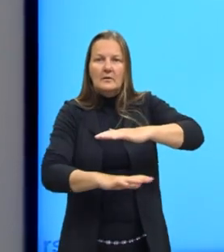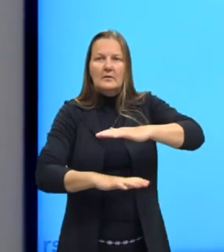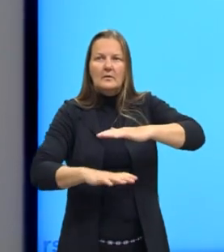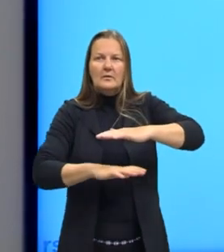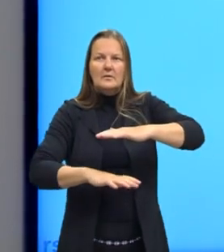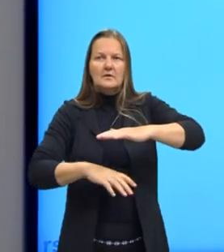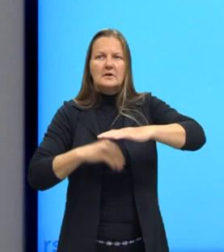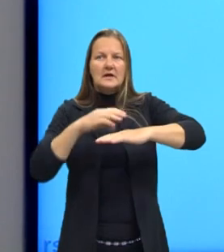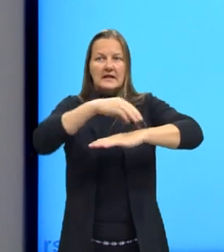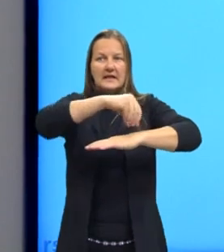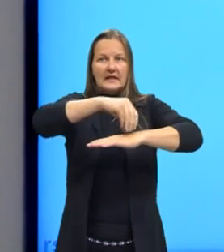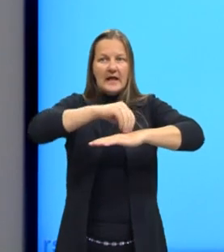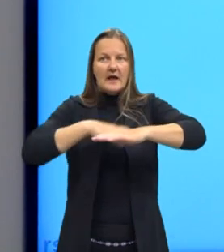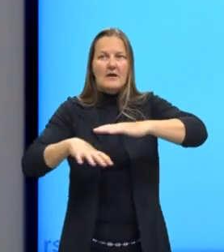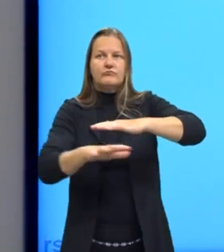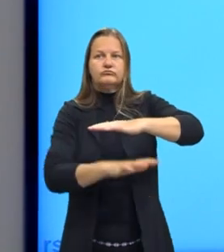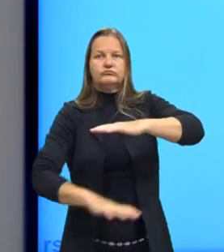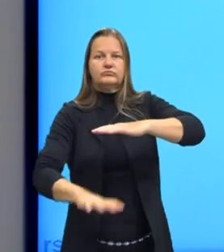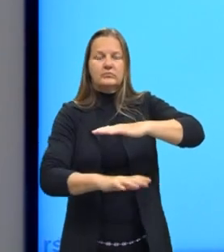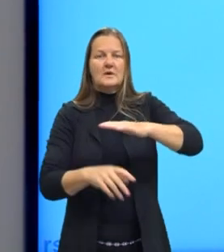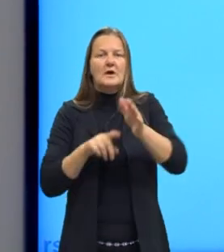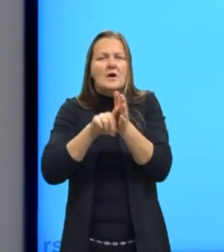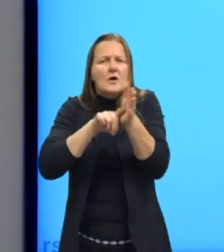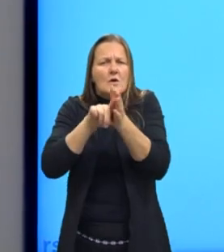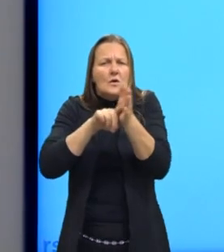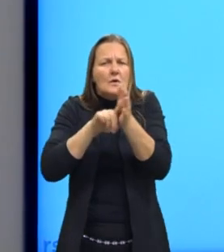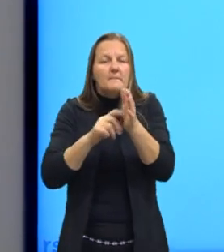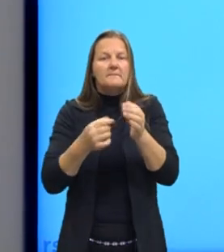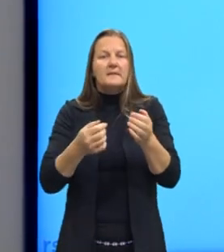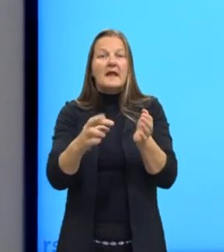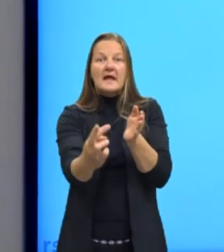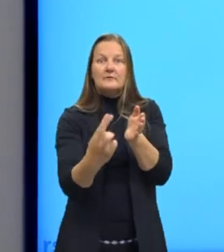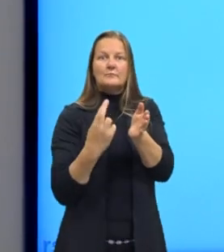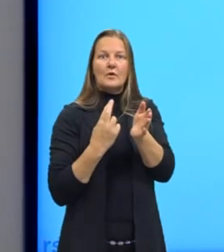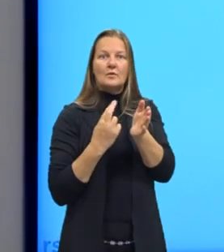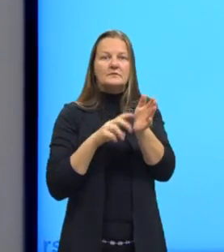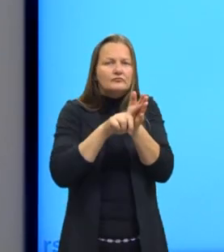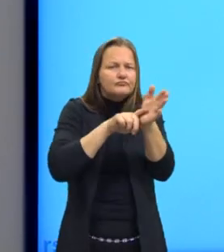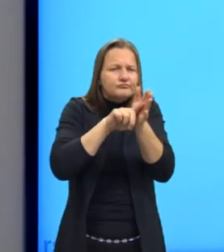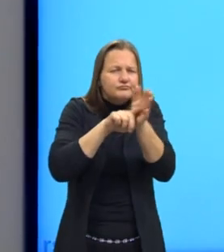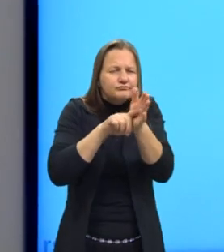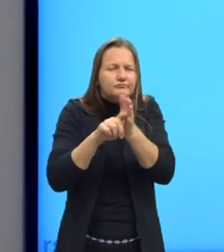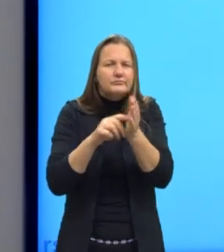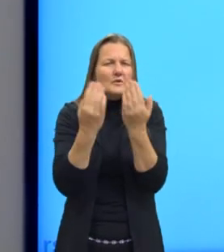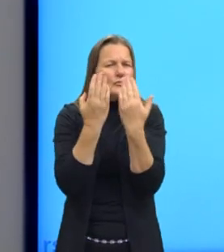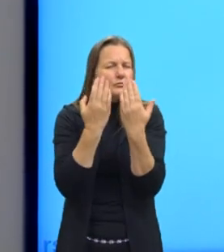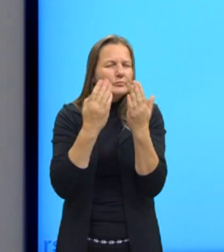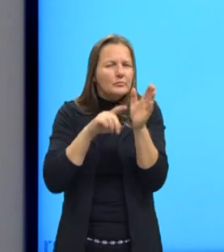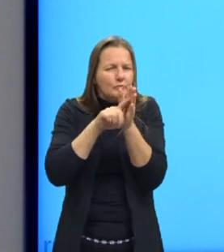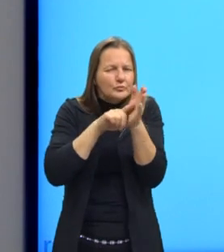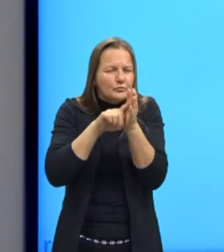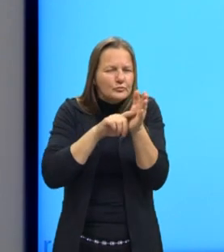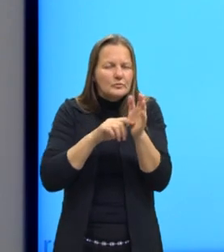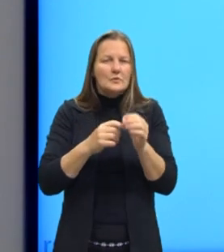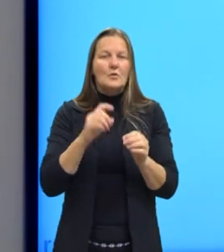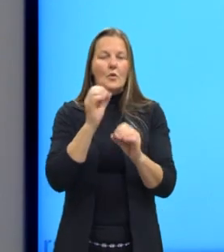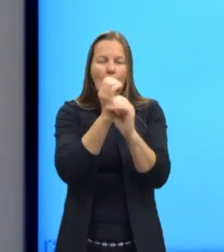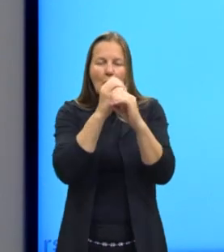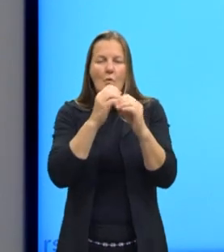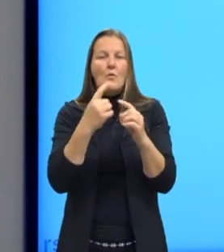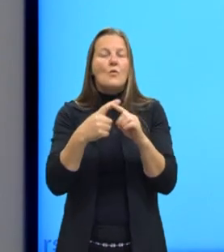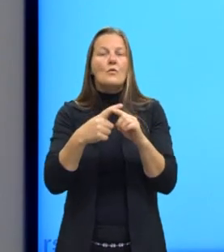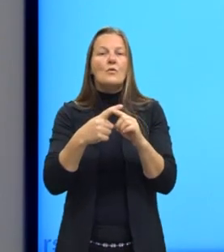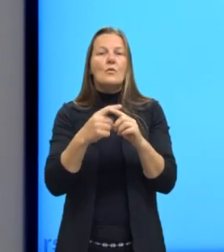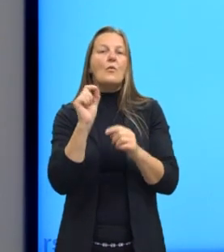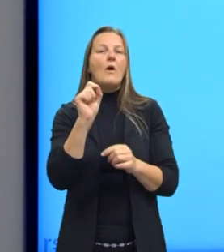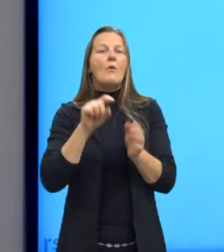encontrados das análises e a pergunta é o seguinte, o ambiente que necessita de biorremediação é o? E